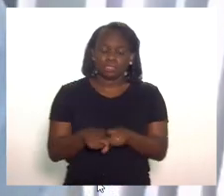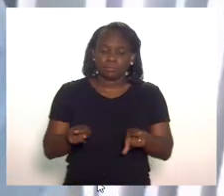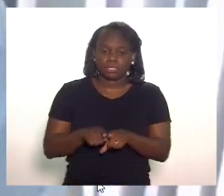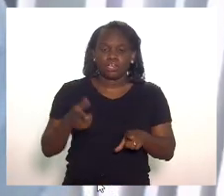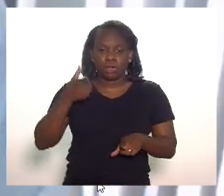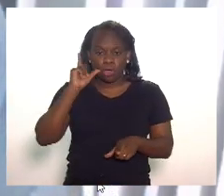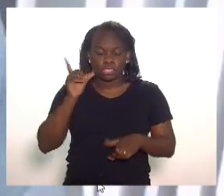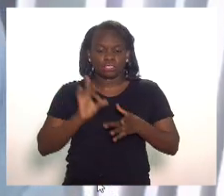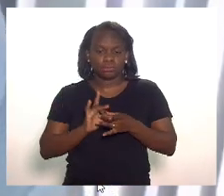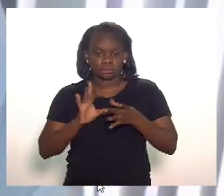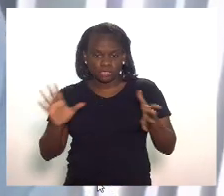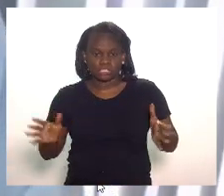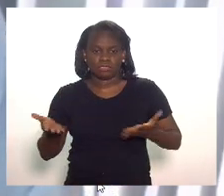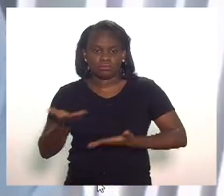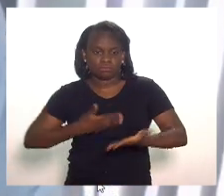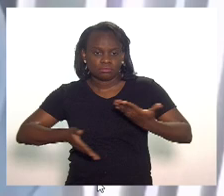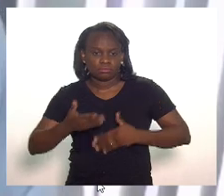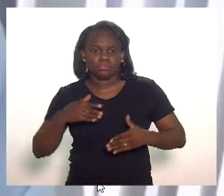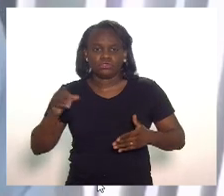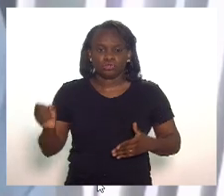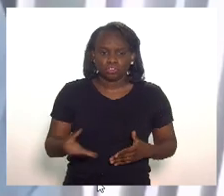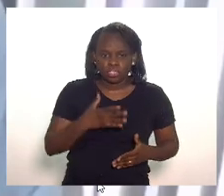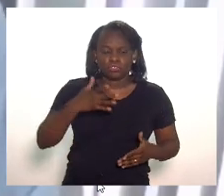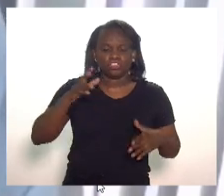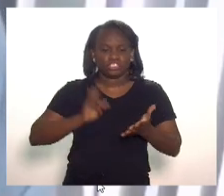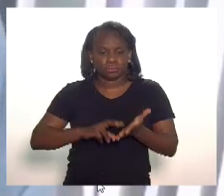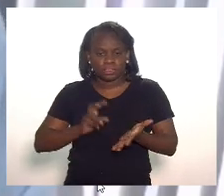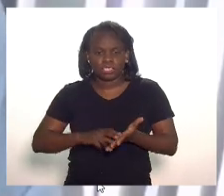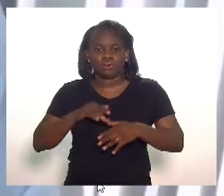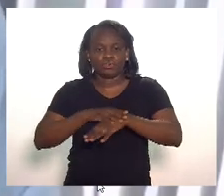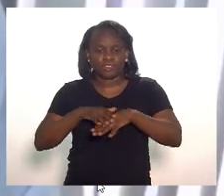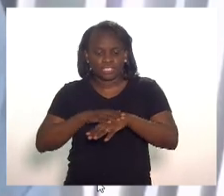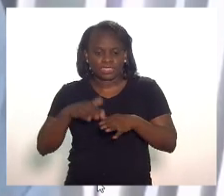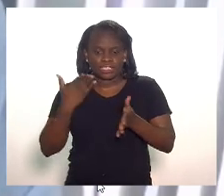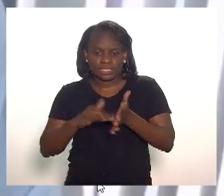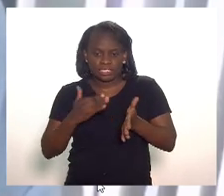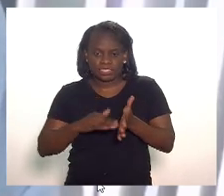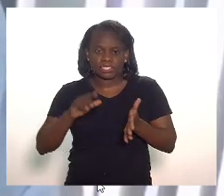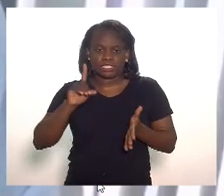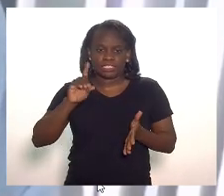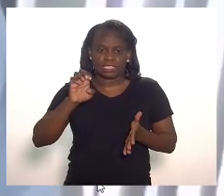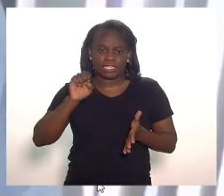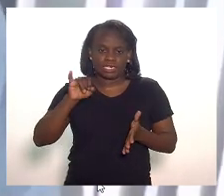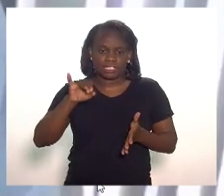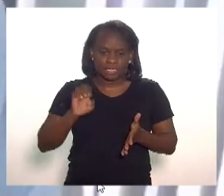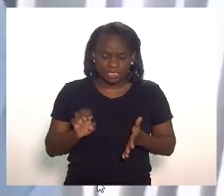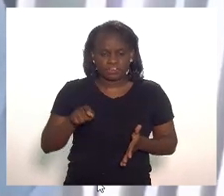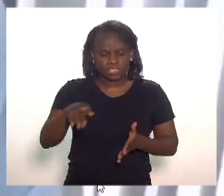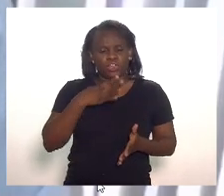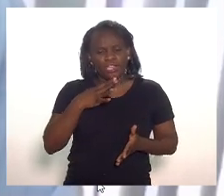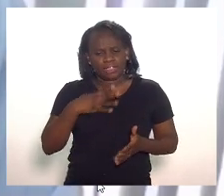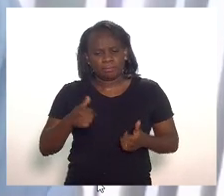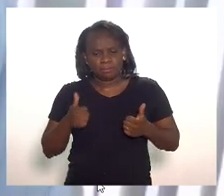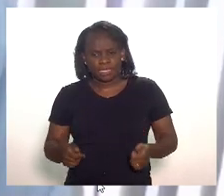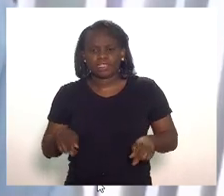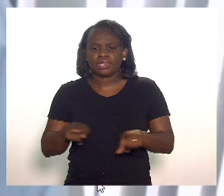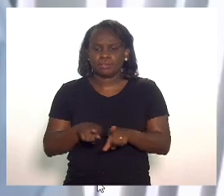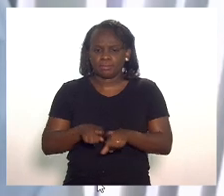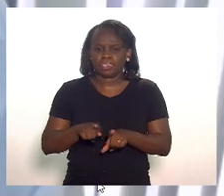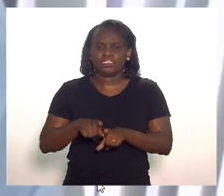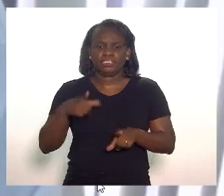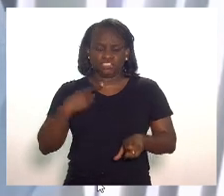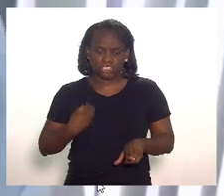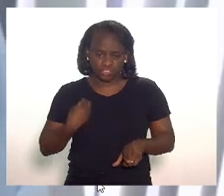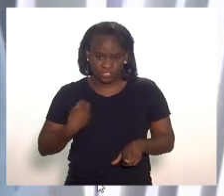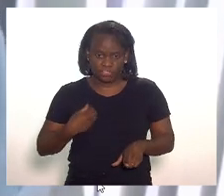ontem a disposição para mediar novas rodadas hoje de manhã falei com a secretária Deise Monassa que vossa excelência conhece também muito bem que estava eu